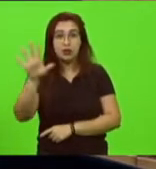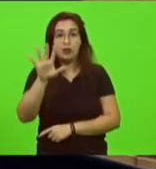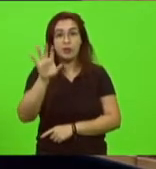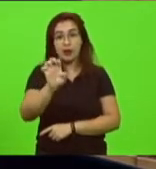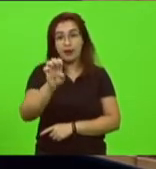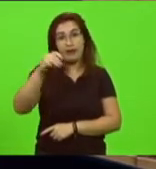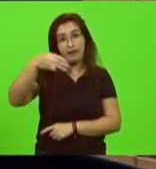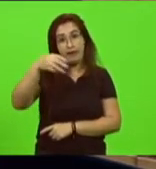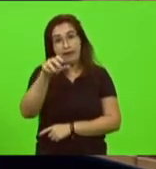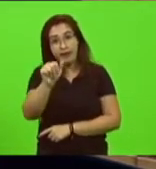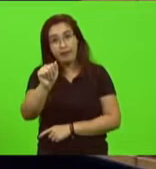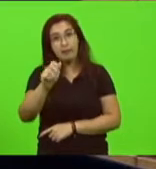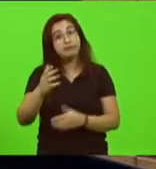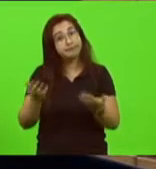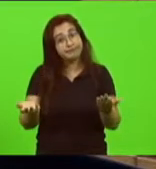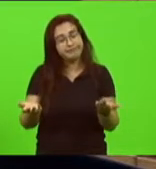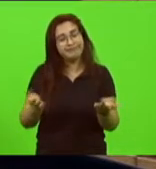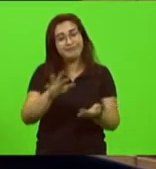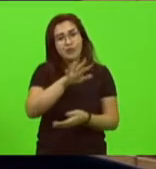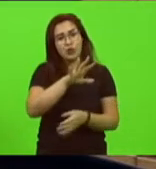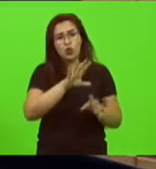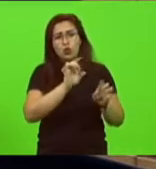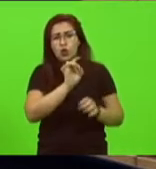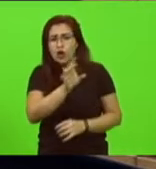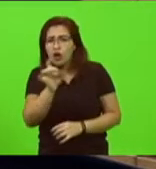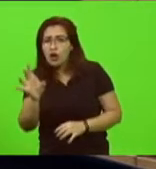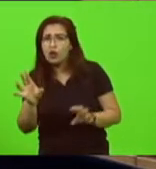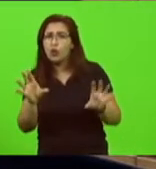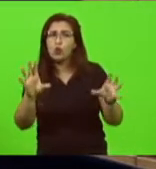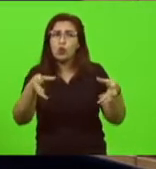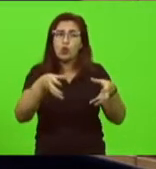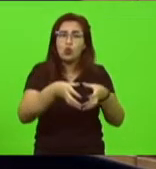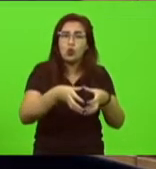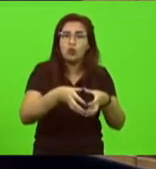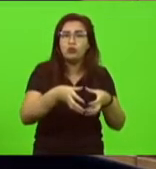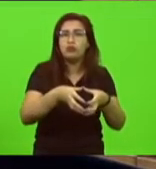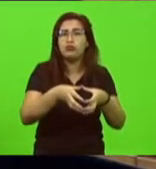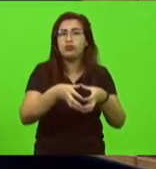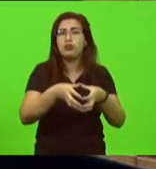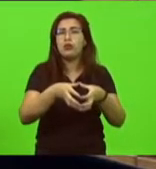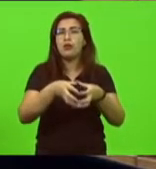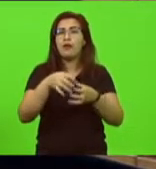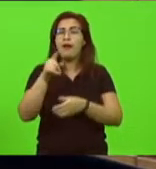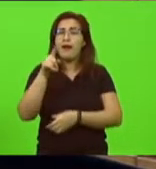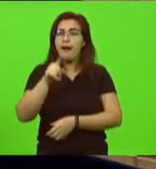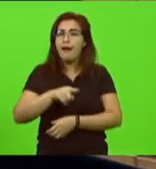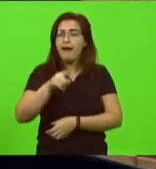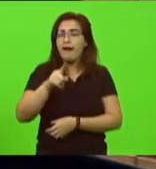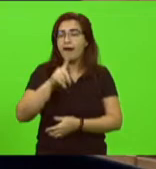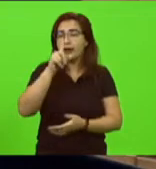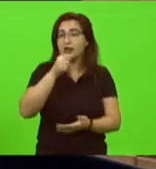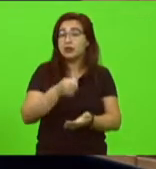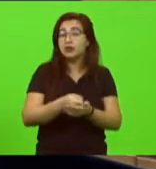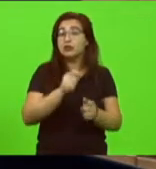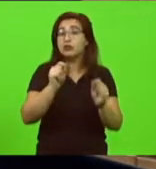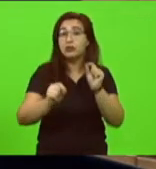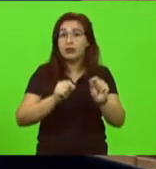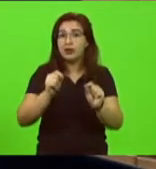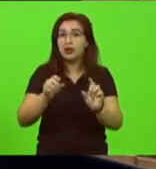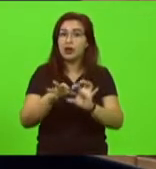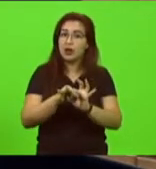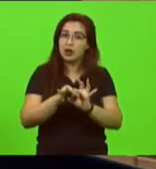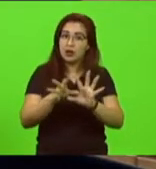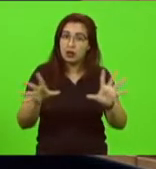esse procedimento esses procedimentos foram tomados a autorização da Anvisa para